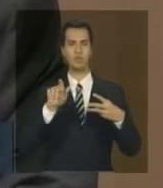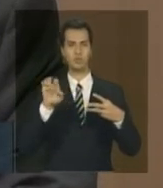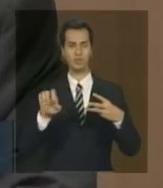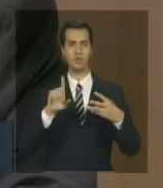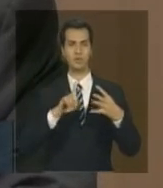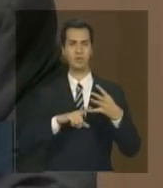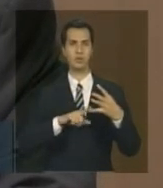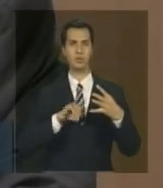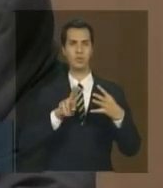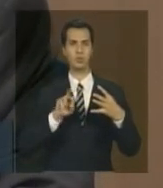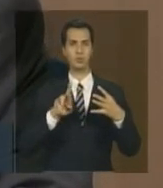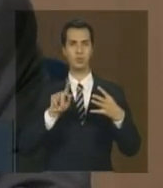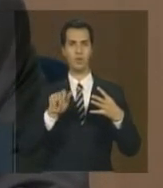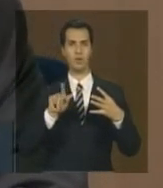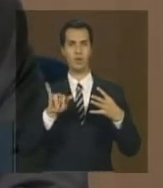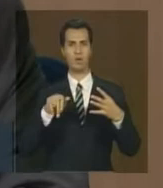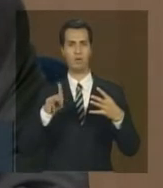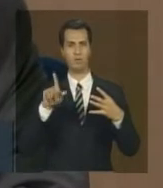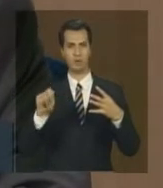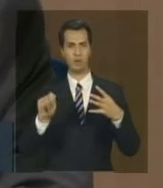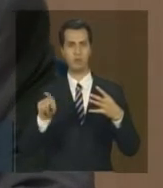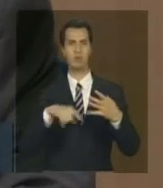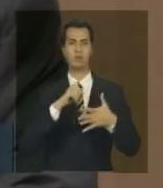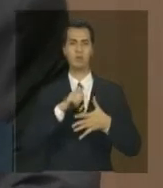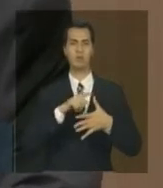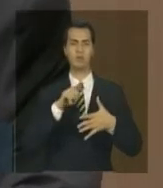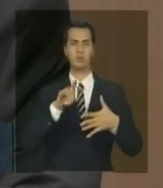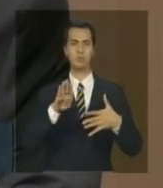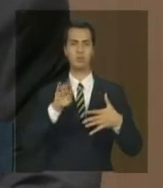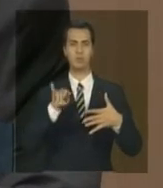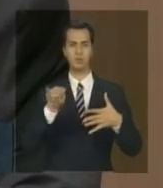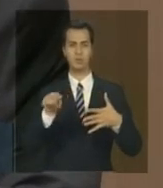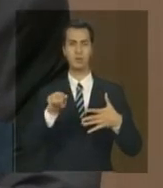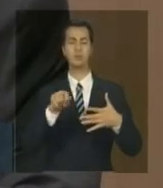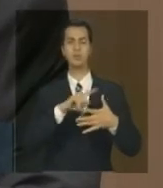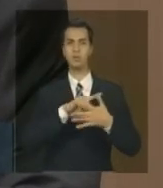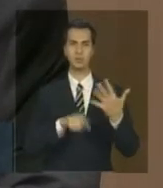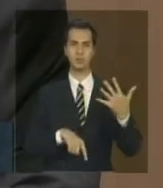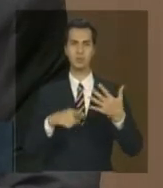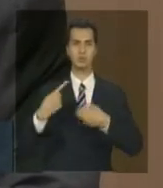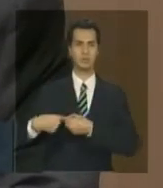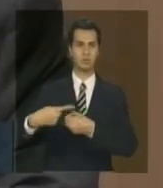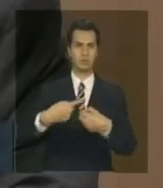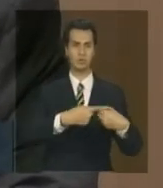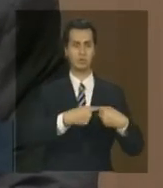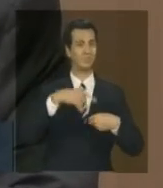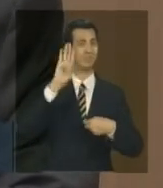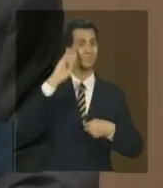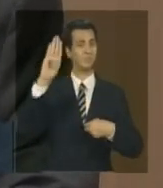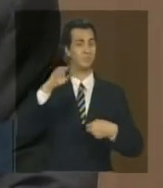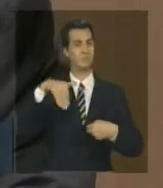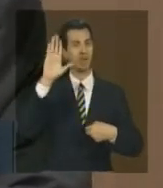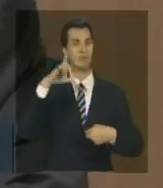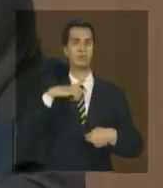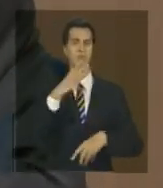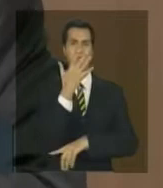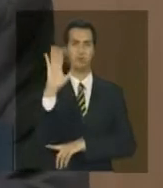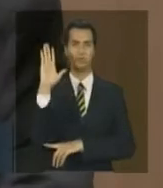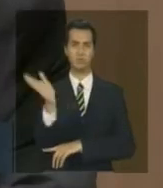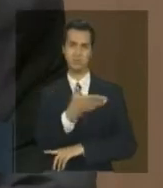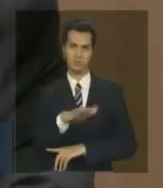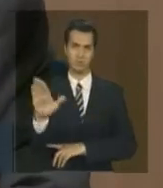Quaraí então esses seriam os municípios de destaque com relação à situação do desmatamento o que está pressionando